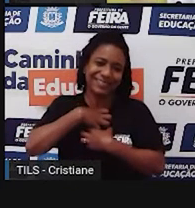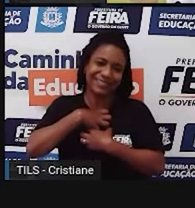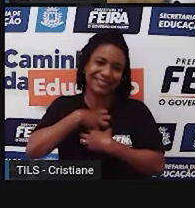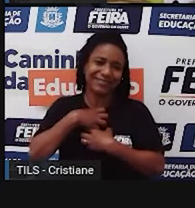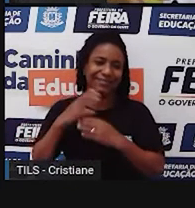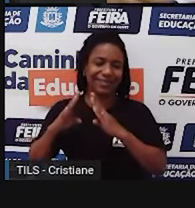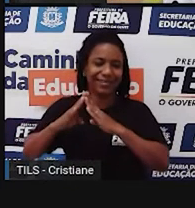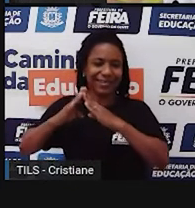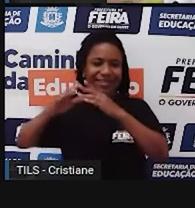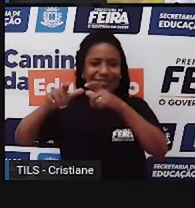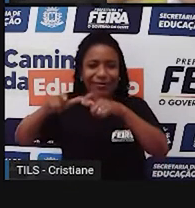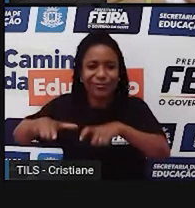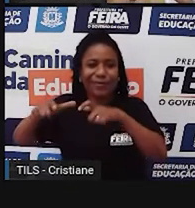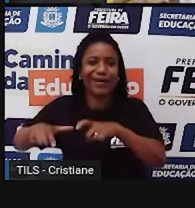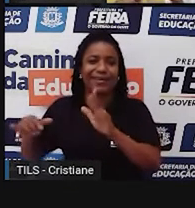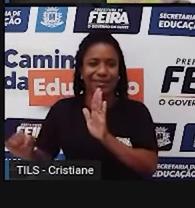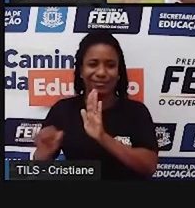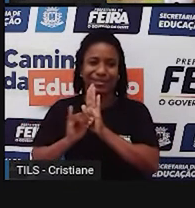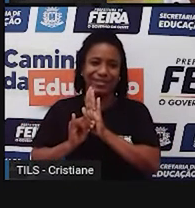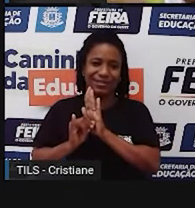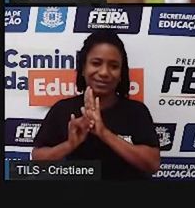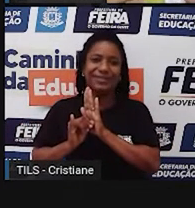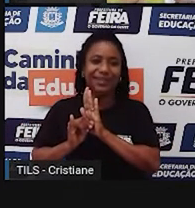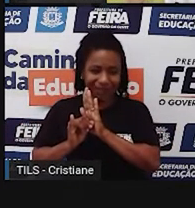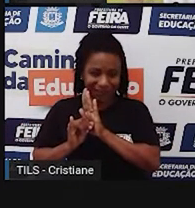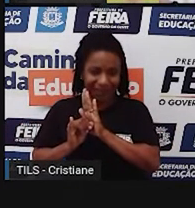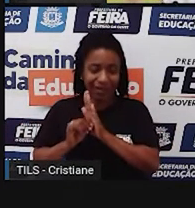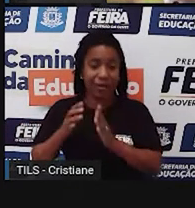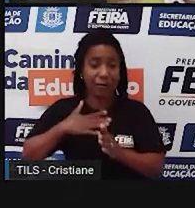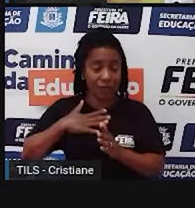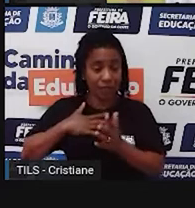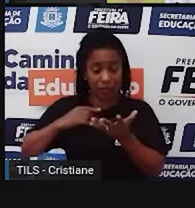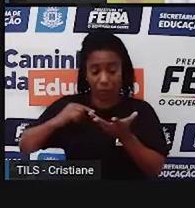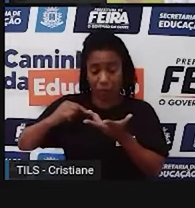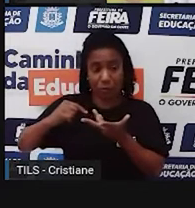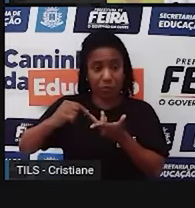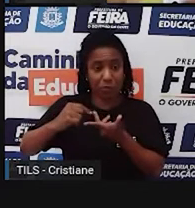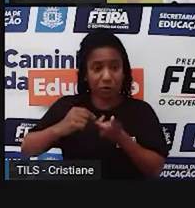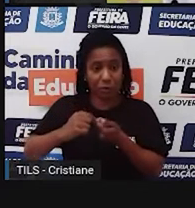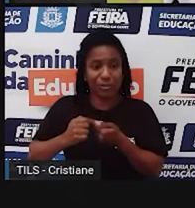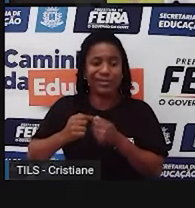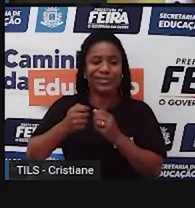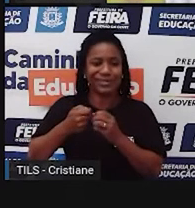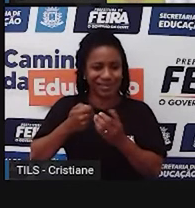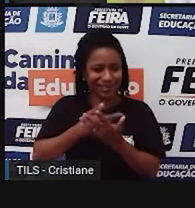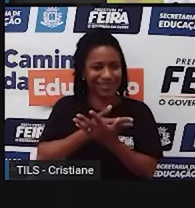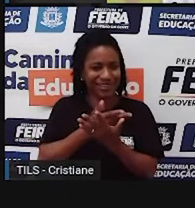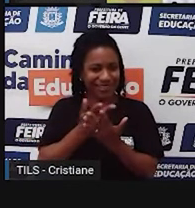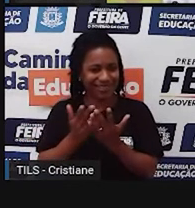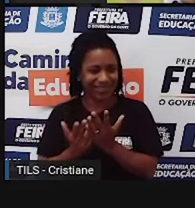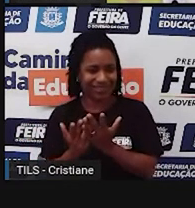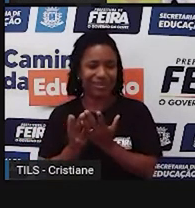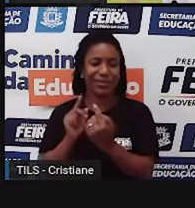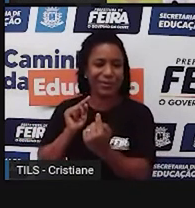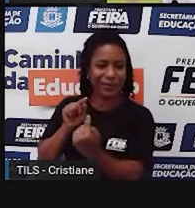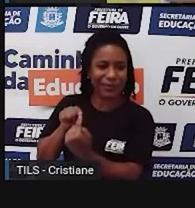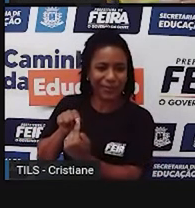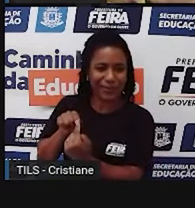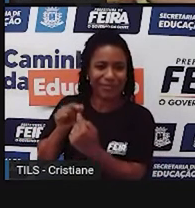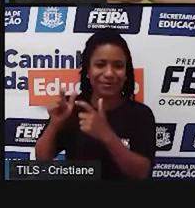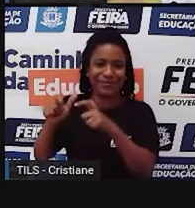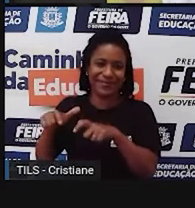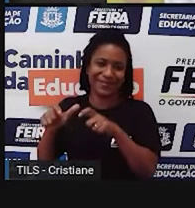pessoa é que cria essa identidade, a própria pessoa que vive num lugar é que cria essa identidade, que cria esse vínculo, que